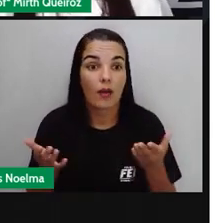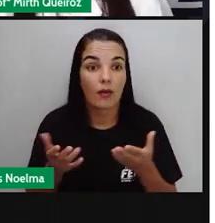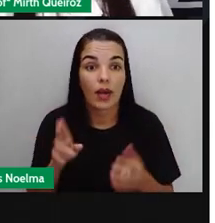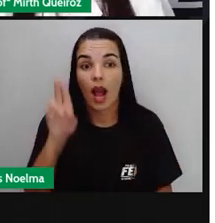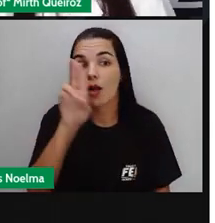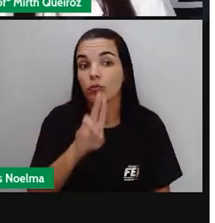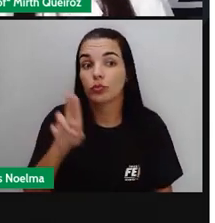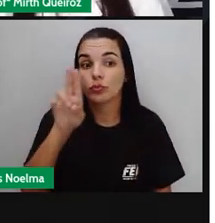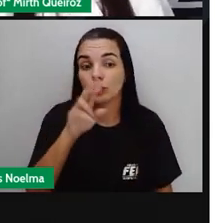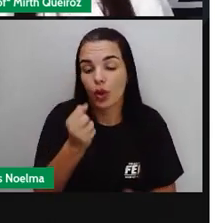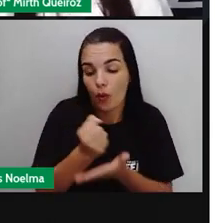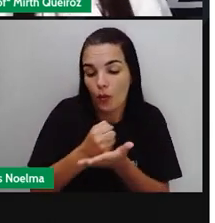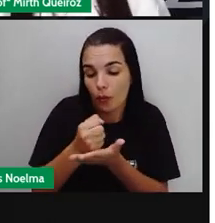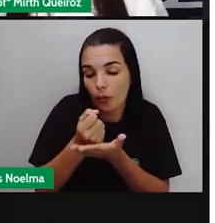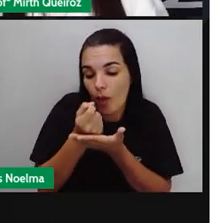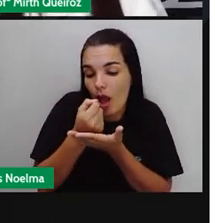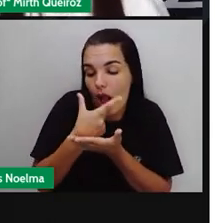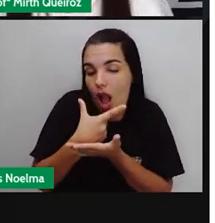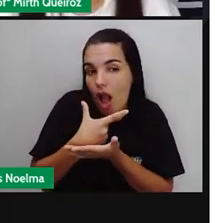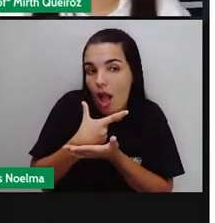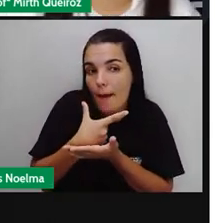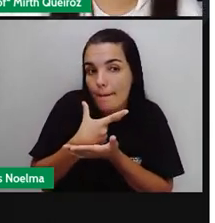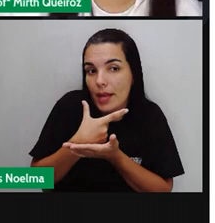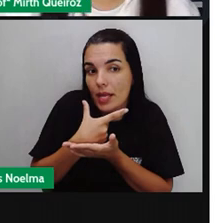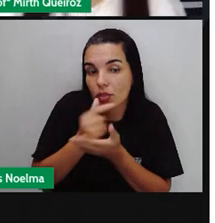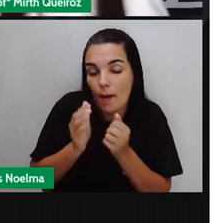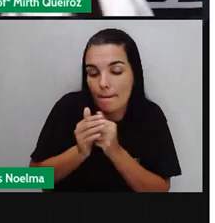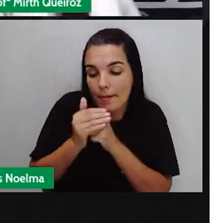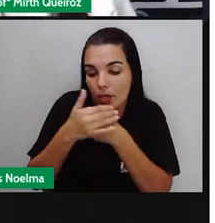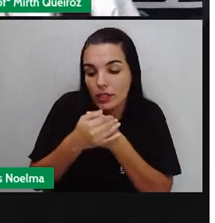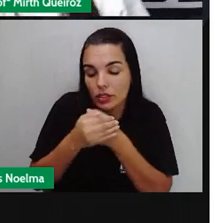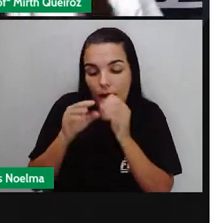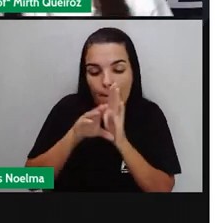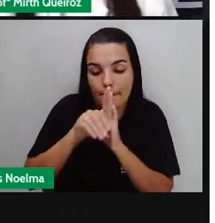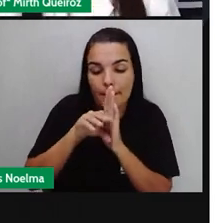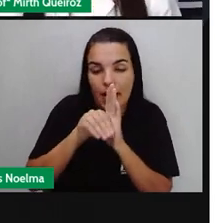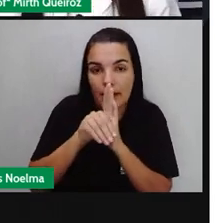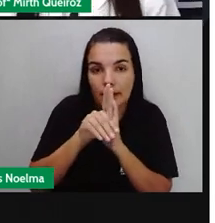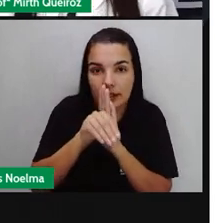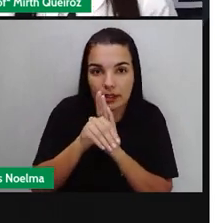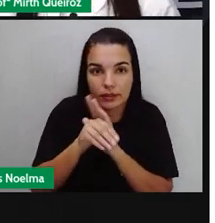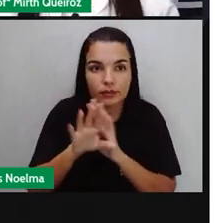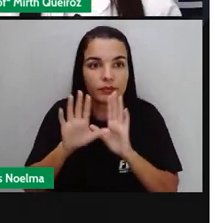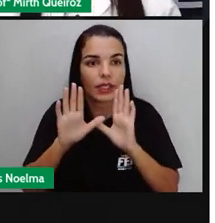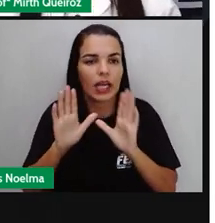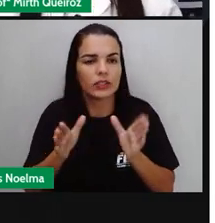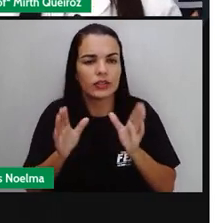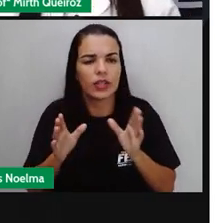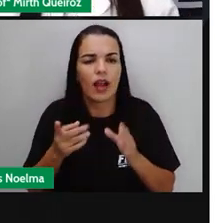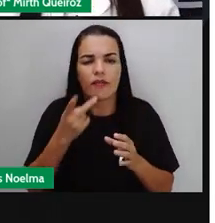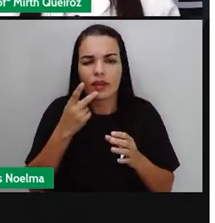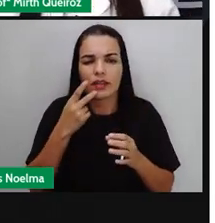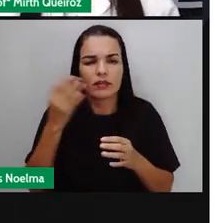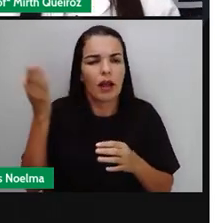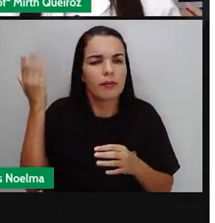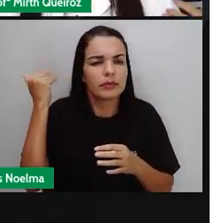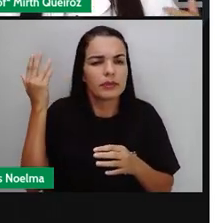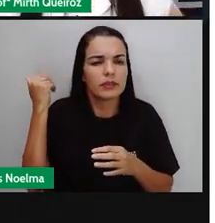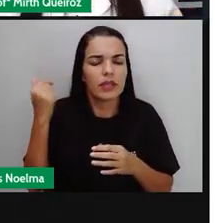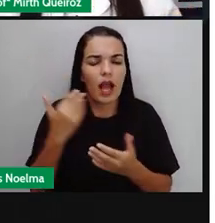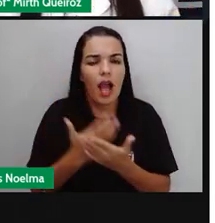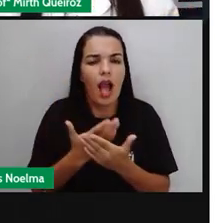Sobre o uso de antibióticos. É interessante a gente reforçar. algo que eu já vinha falando já desde o início lá, quando a gente veio